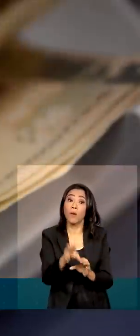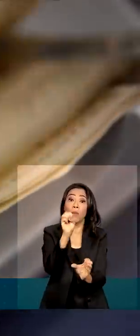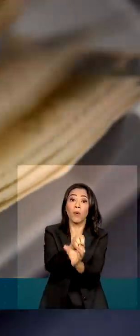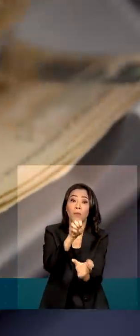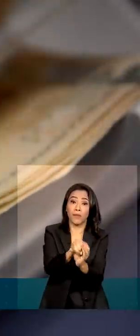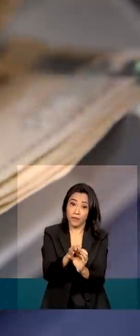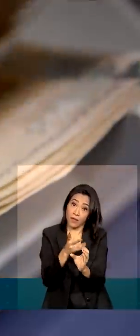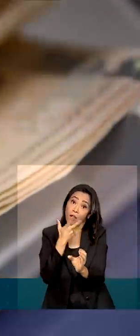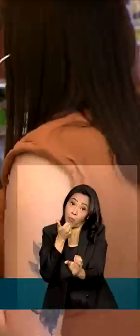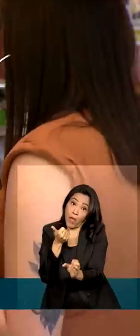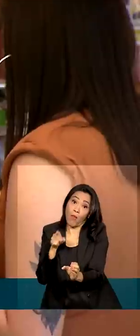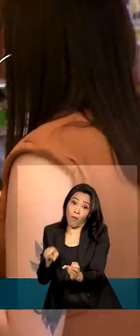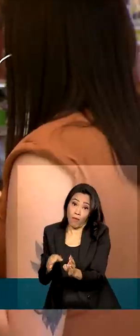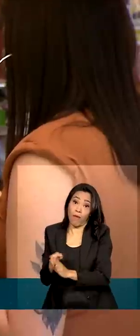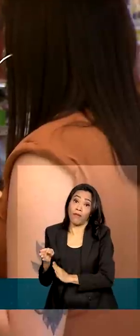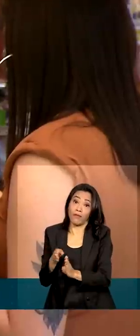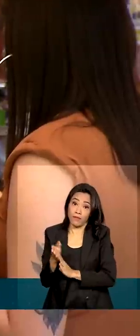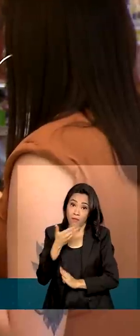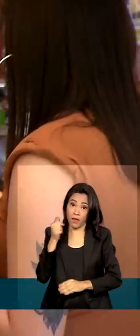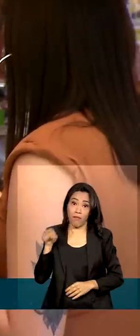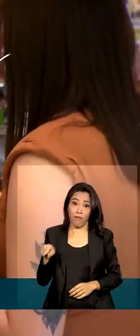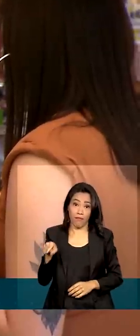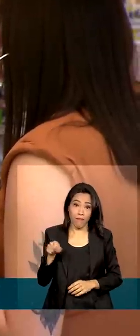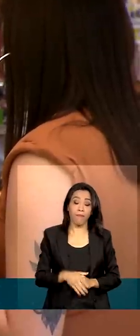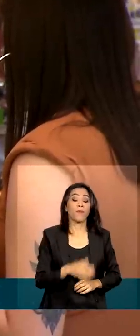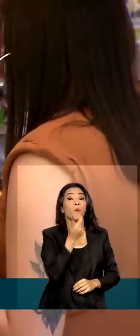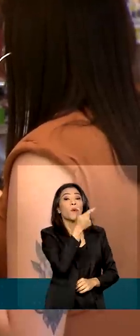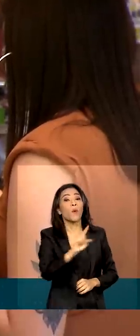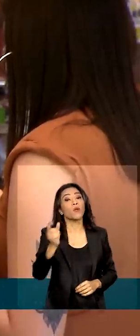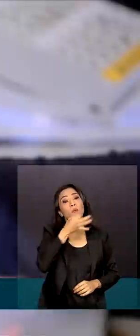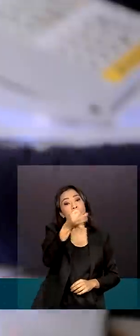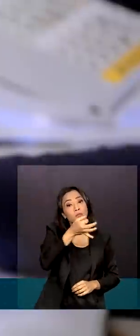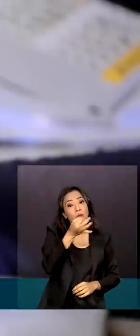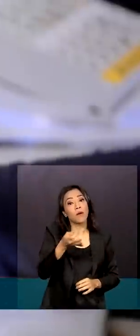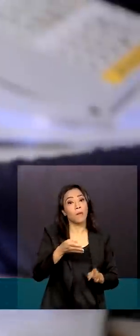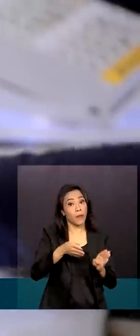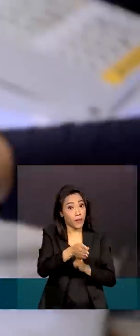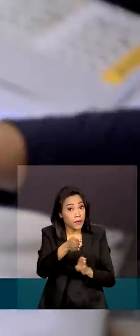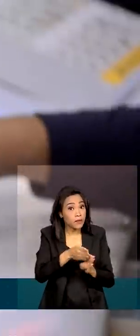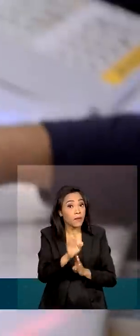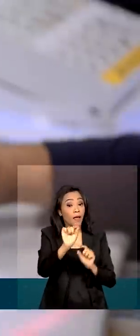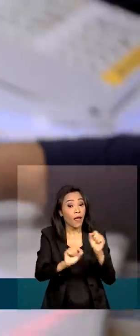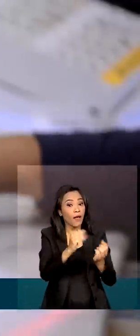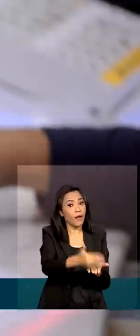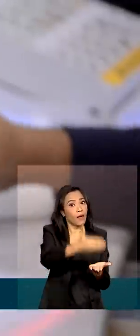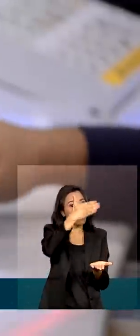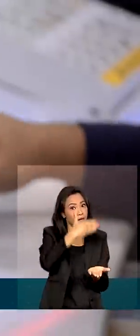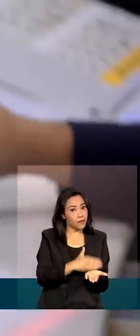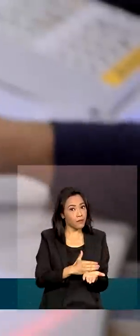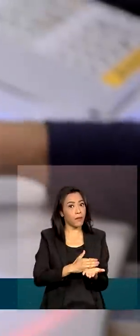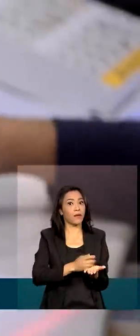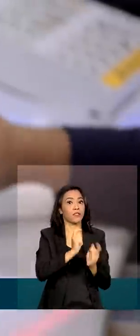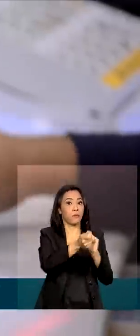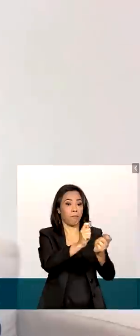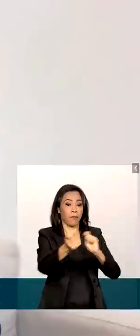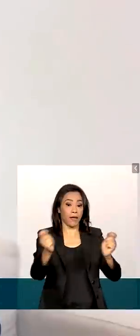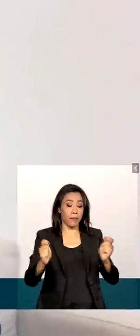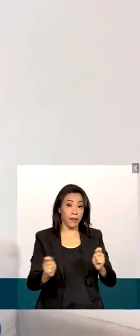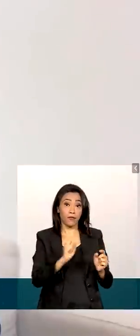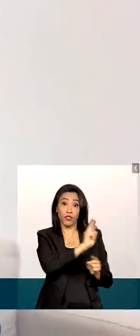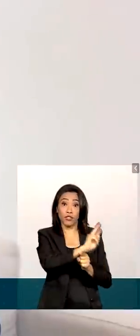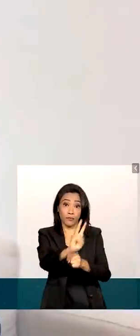é o caminho indicado. Outra sugestão para o recurso extra é antecipar parcelas de financiamentos.